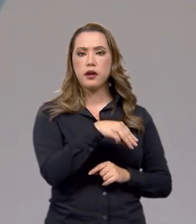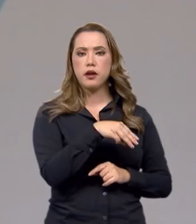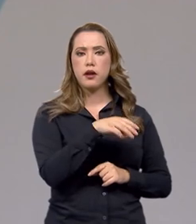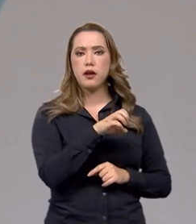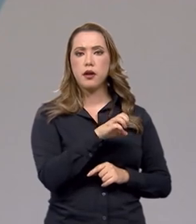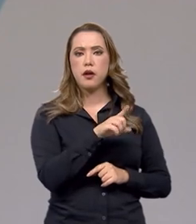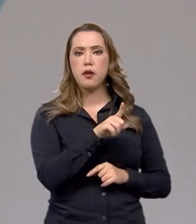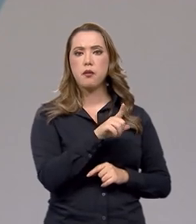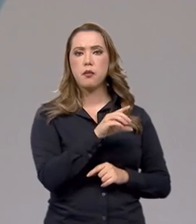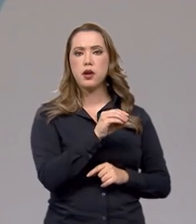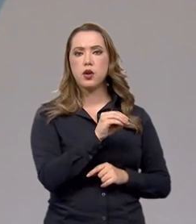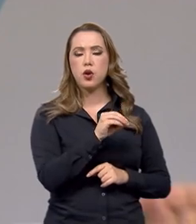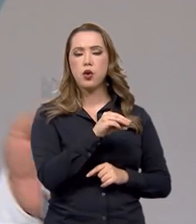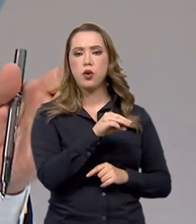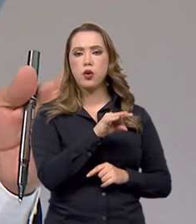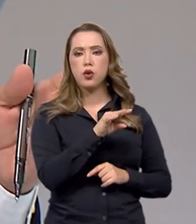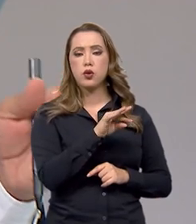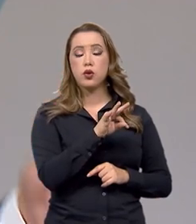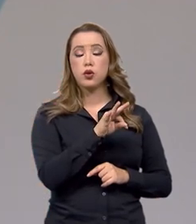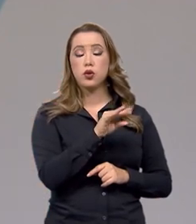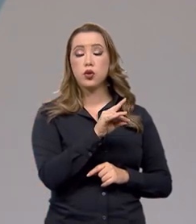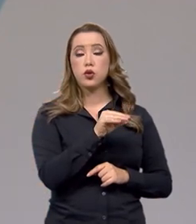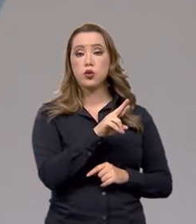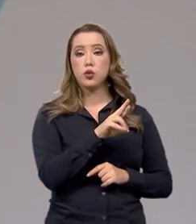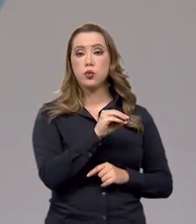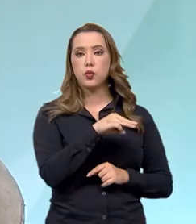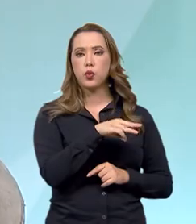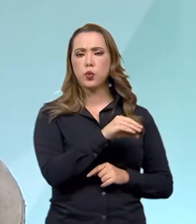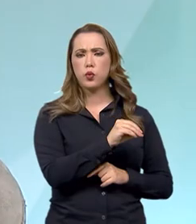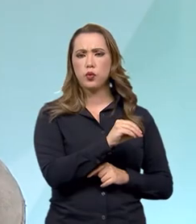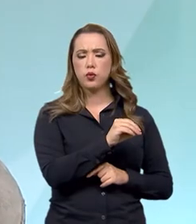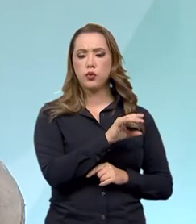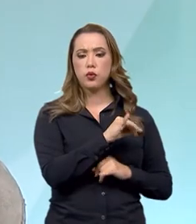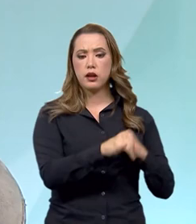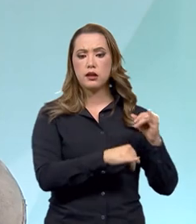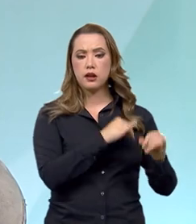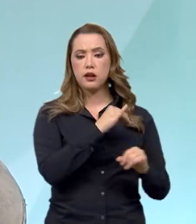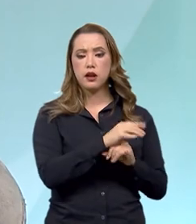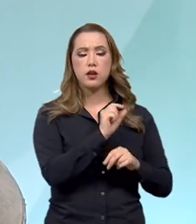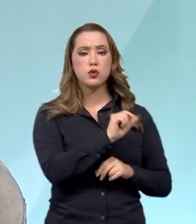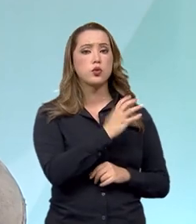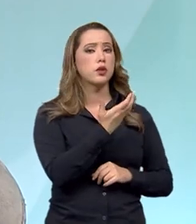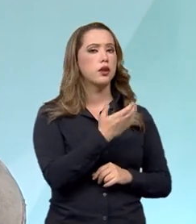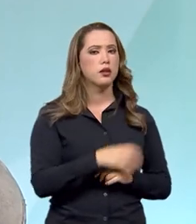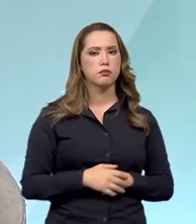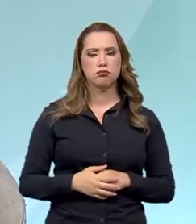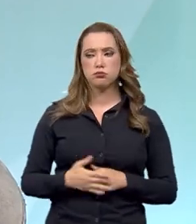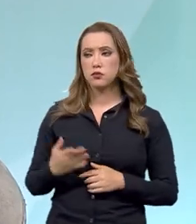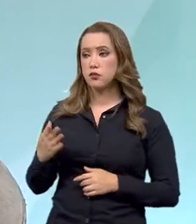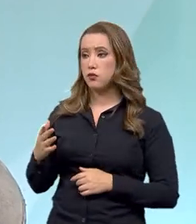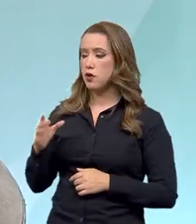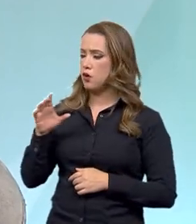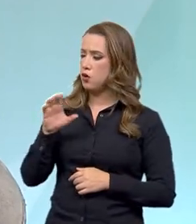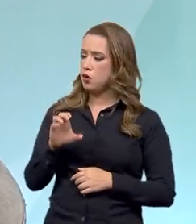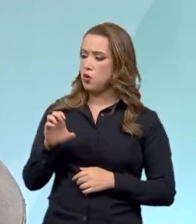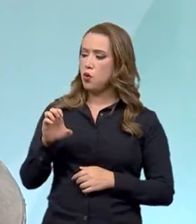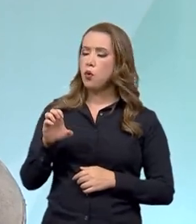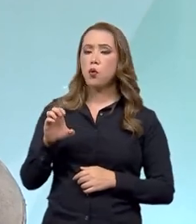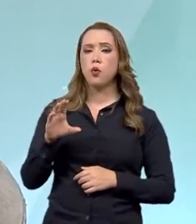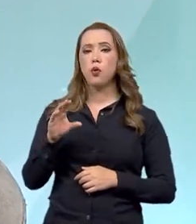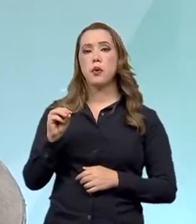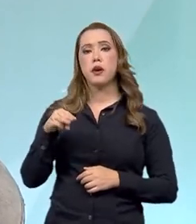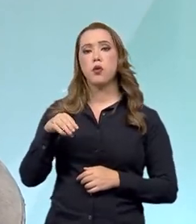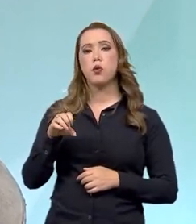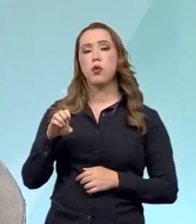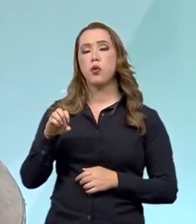Pois é. Por meio de uma medida provisória, né? O vai ser o camelódromo virtual? Pois é. O e-commerce é uma prática que se